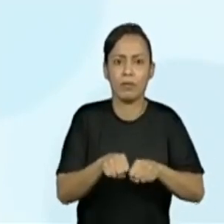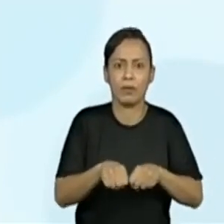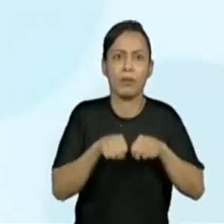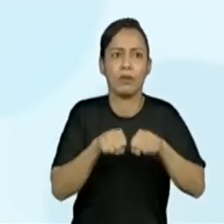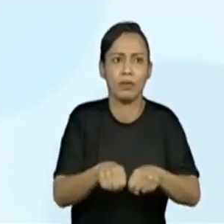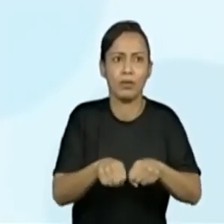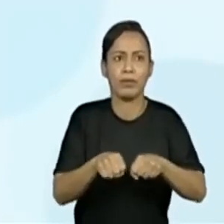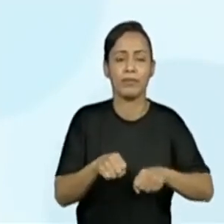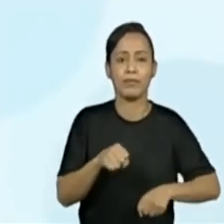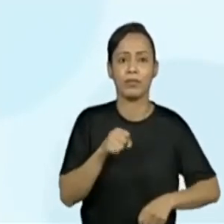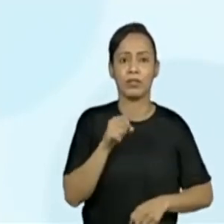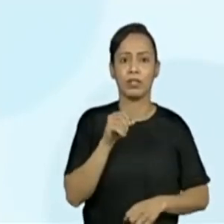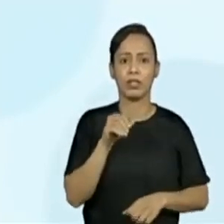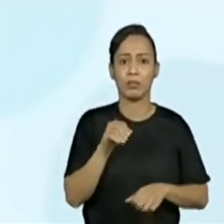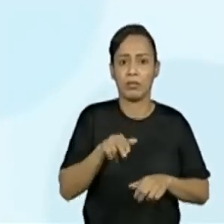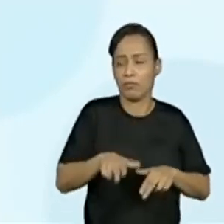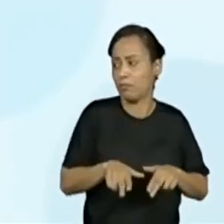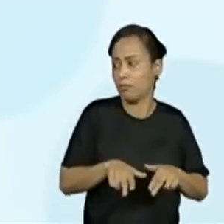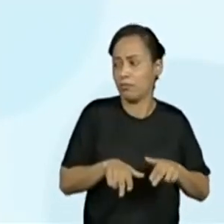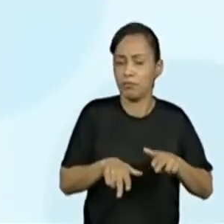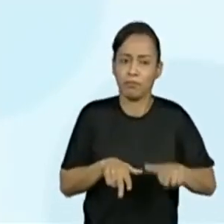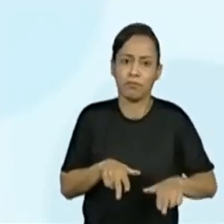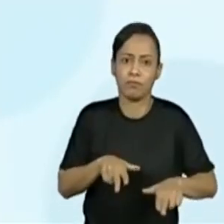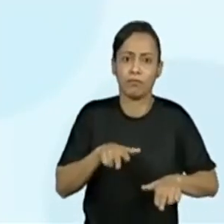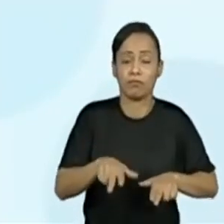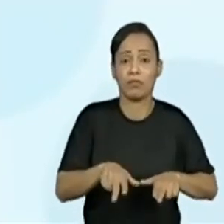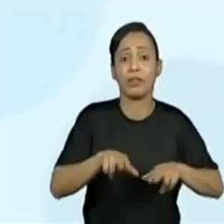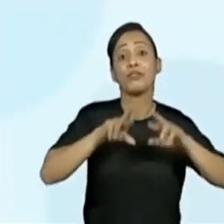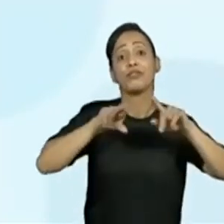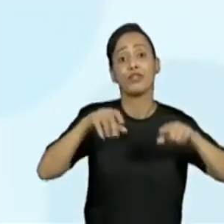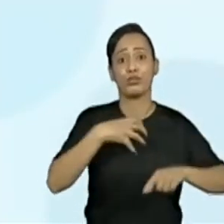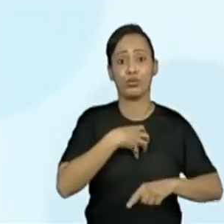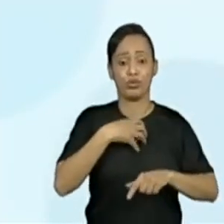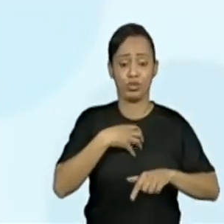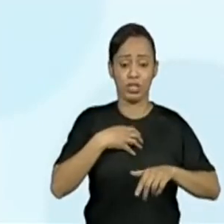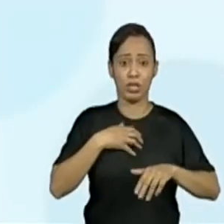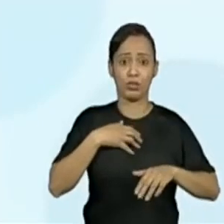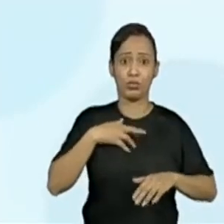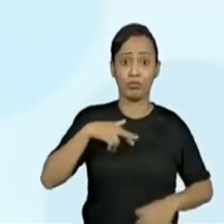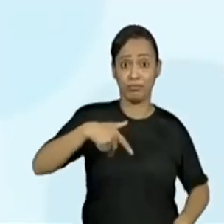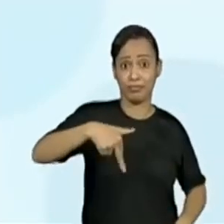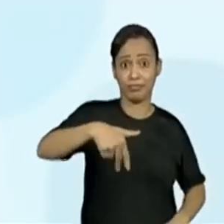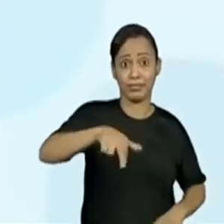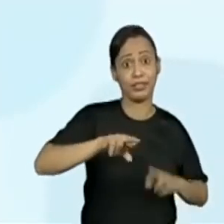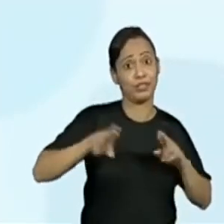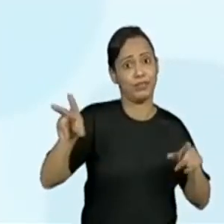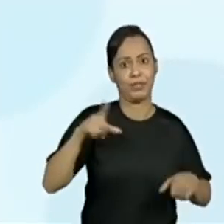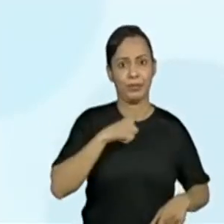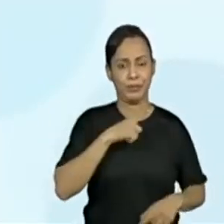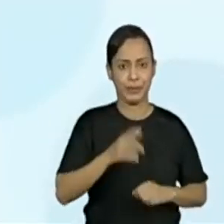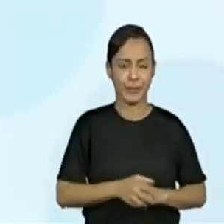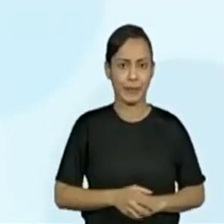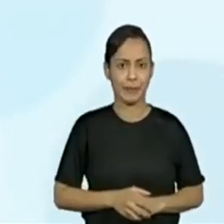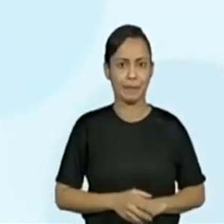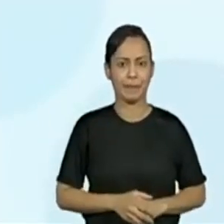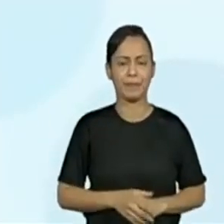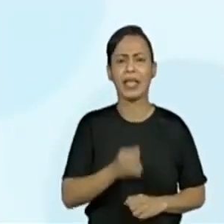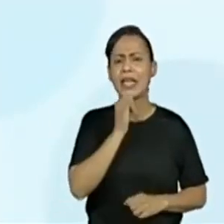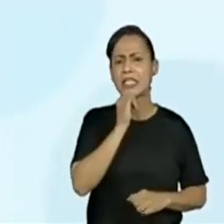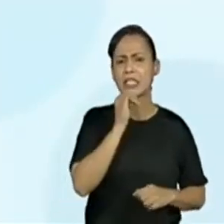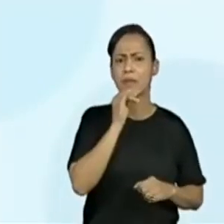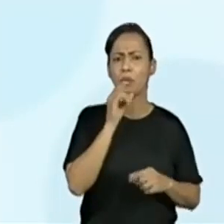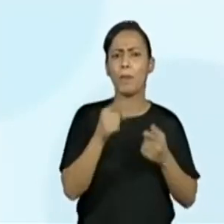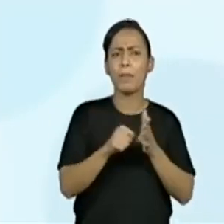locomovem. E o meio onde esses animais habitam também interfere nessa maneira de locomoção. A gente tem aí um